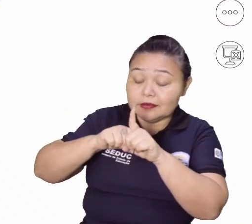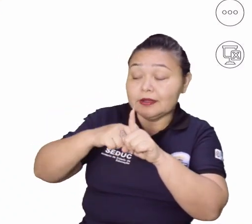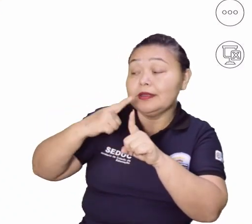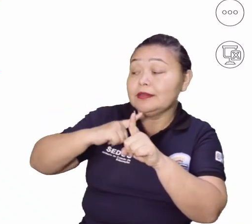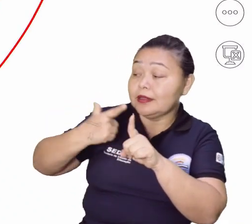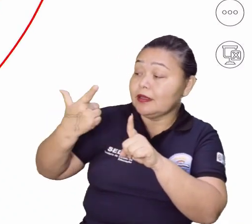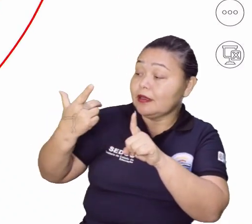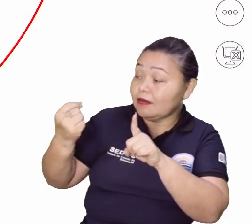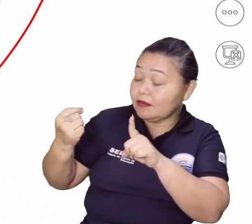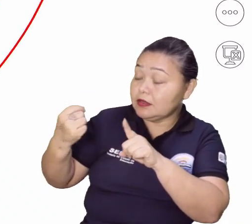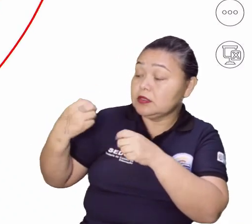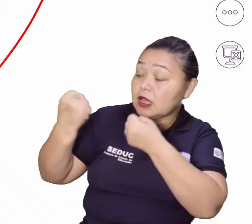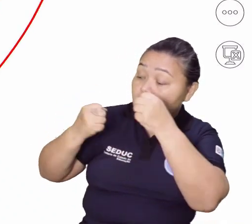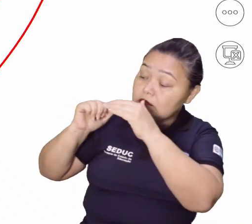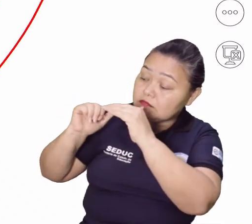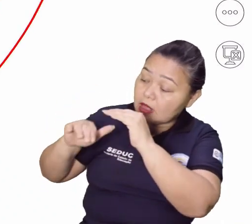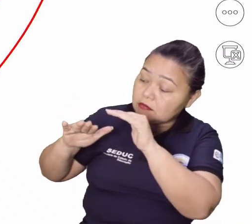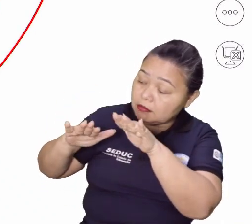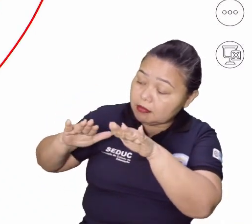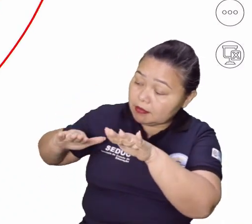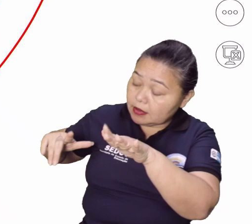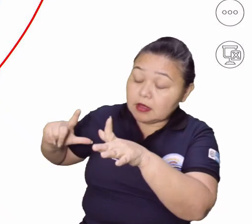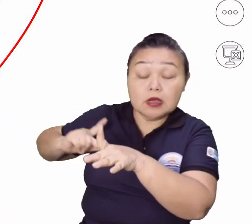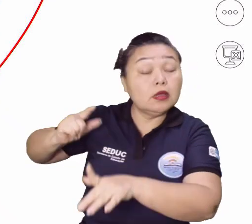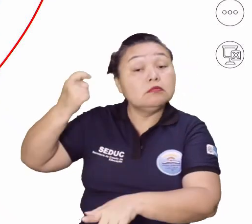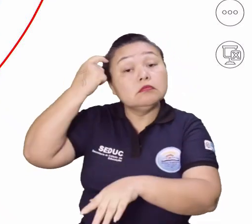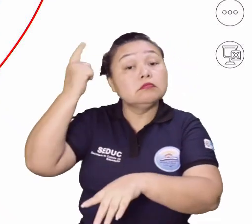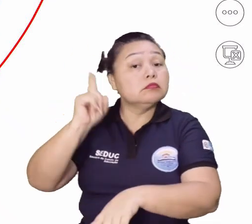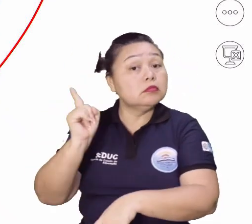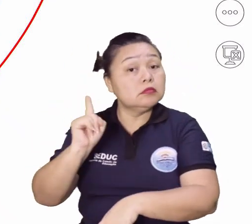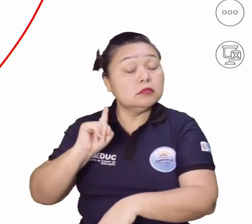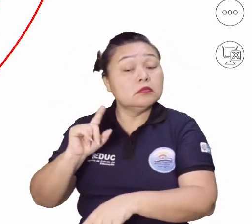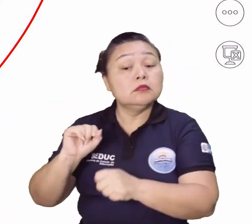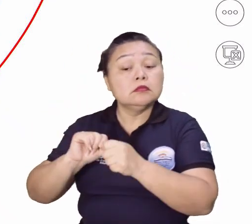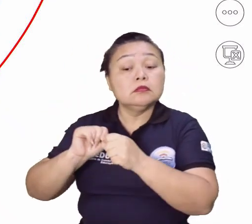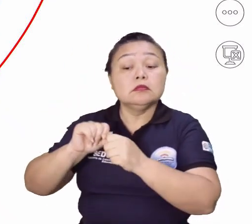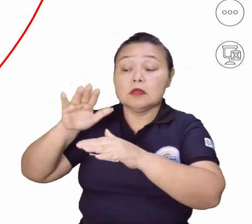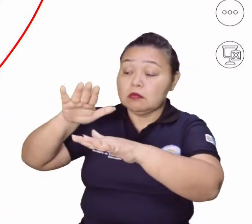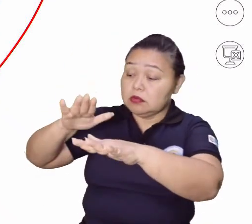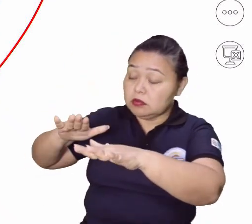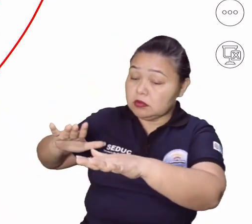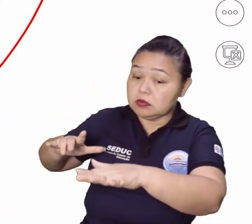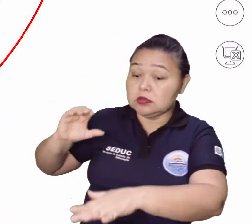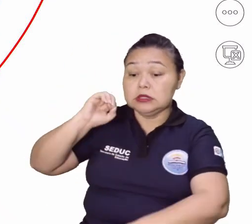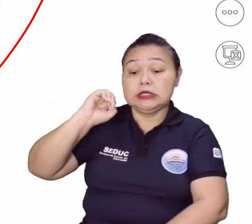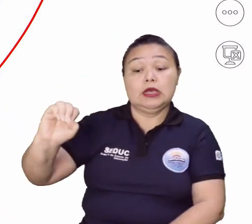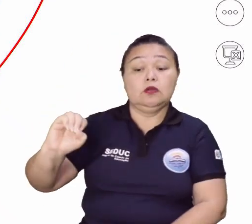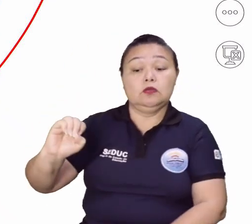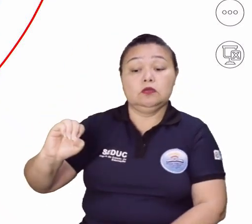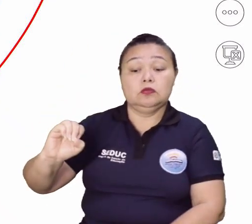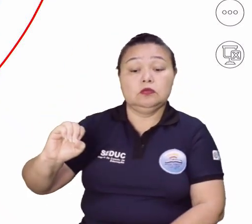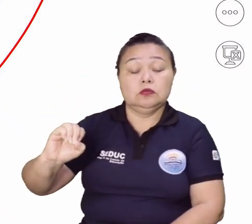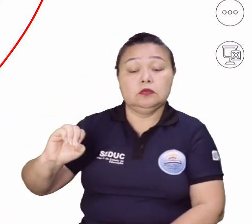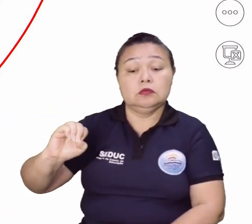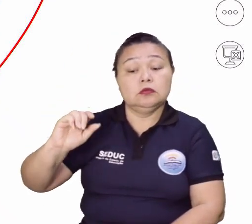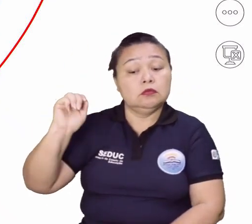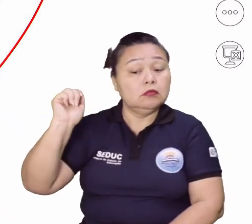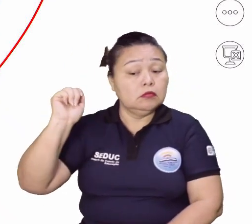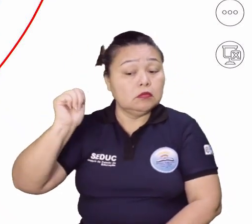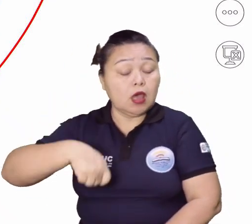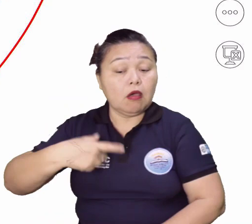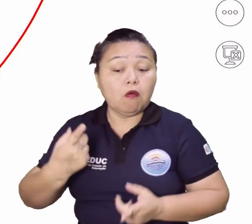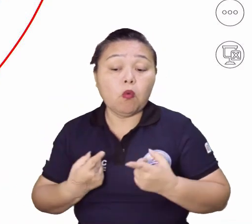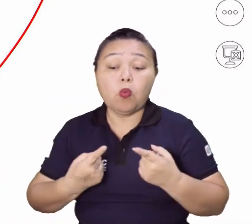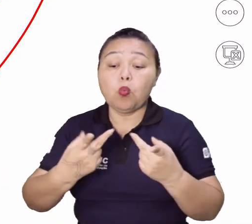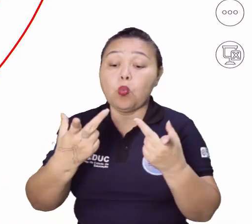carros lá no teu pátio. Então, a ideia não é essa, a ideia é você ter estoque zero, para que você possa